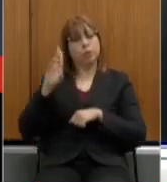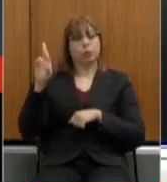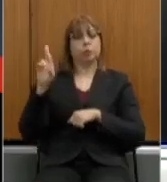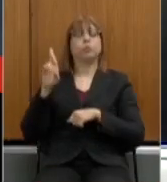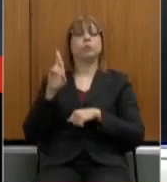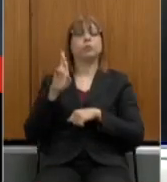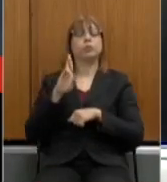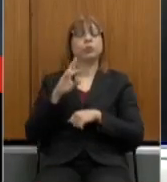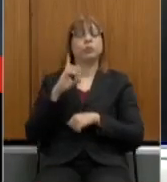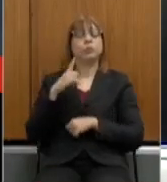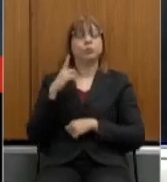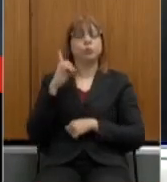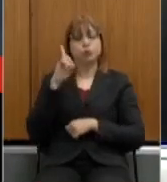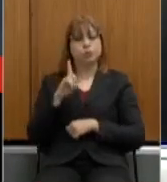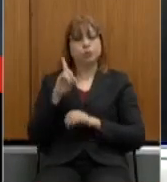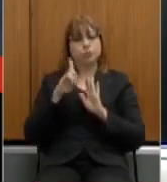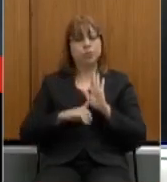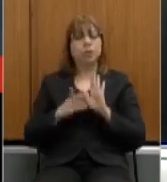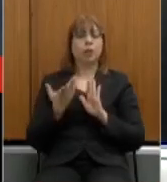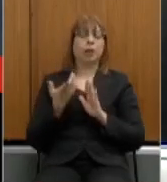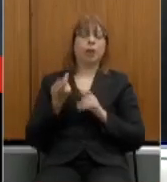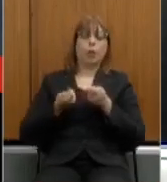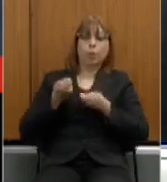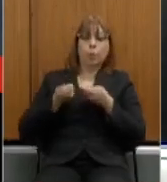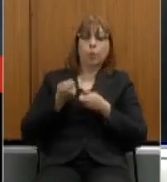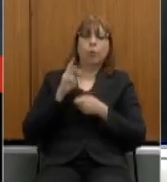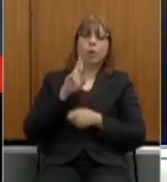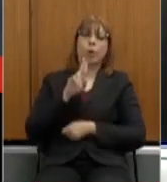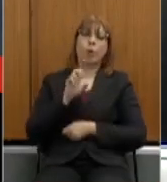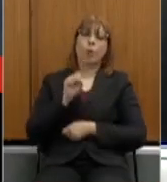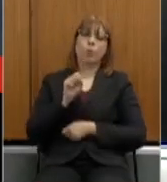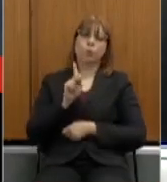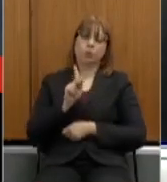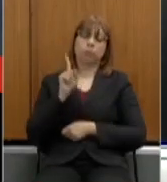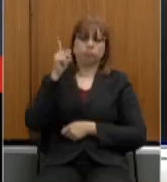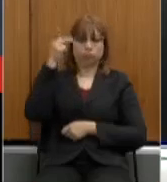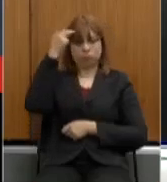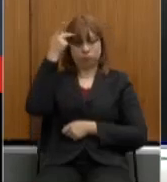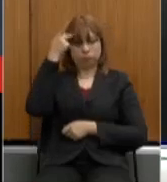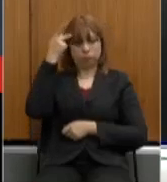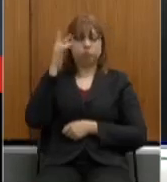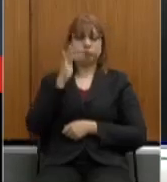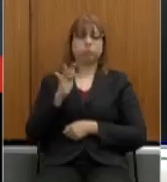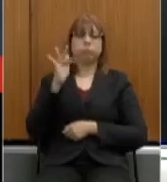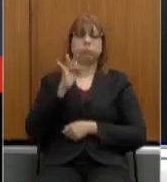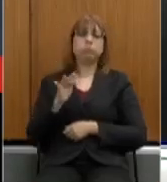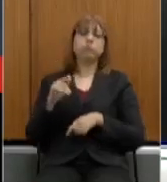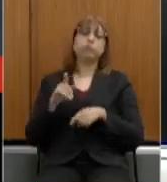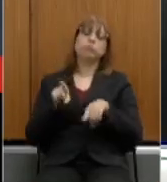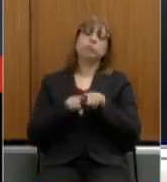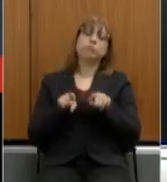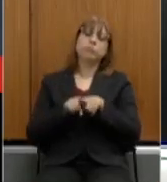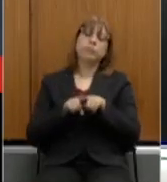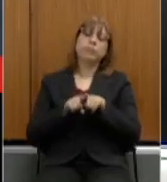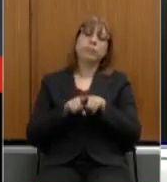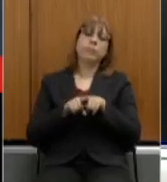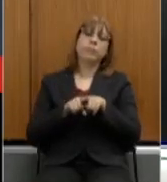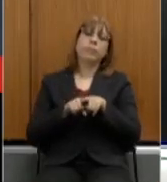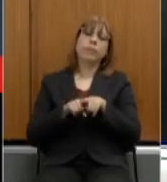Direito Econômico e Financeiro pela USP, Universidade de São Paulo, especialização em Direito obtida na Yale Law